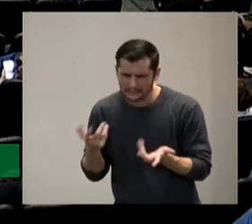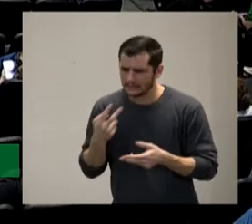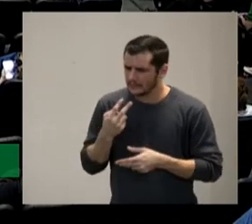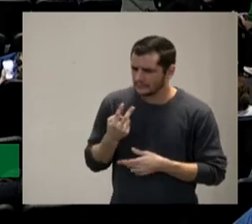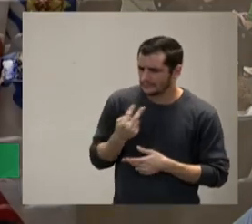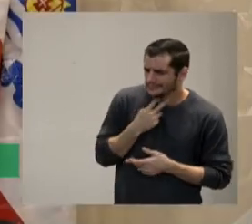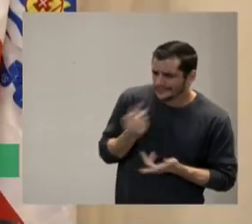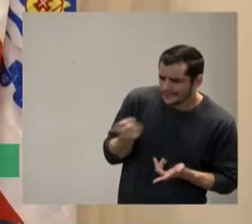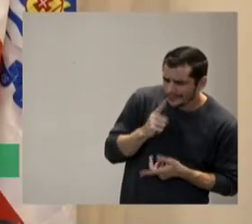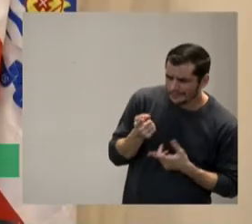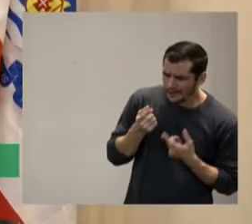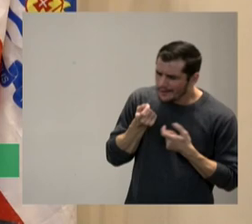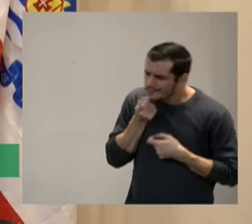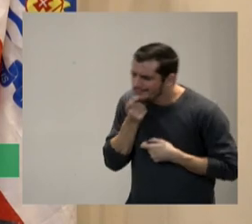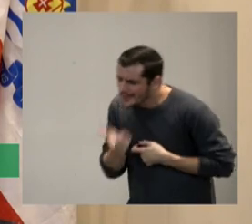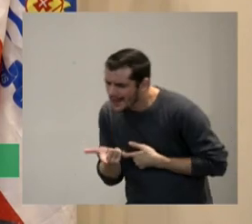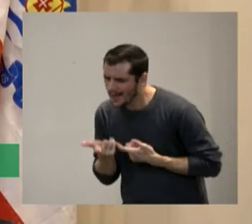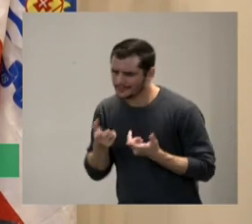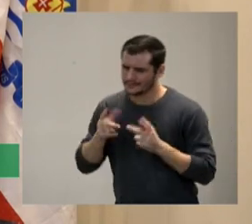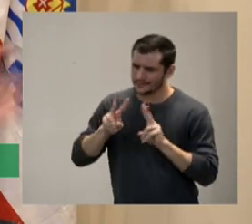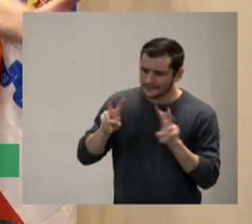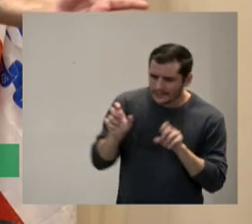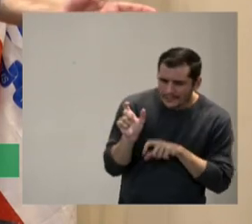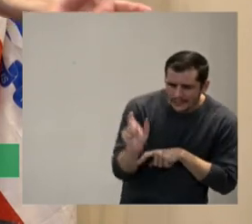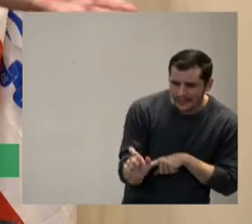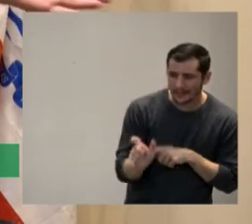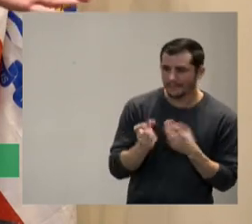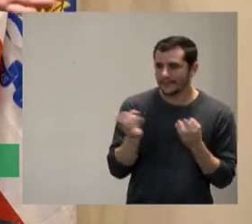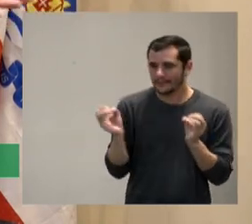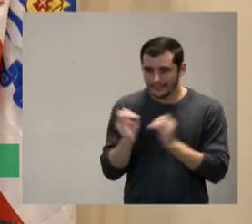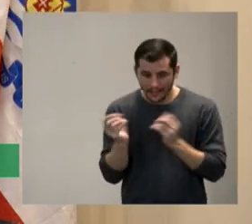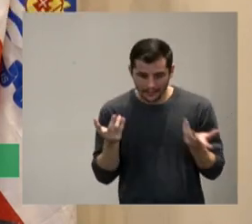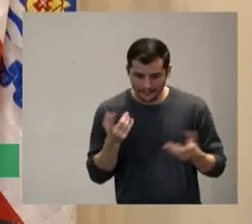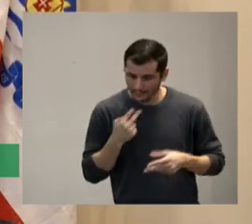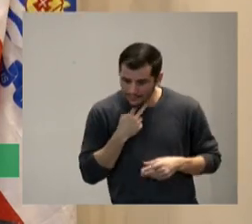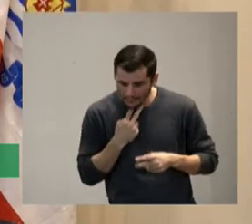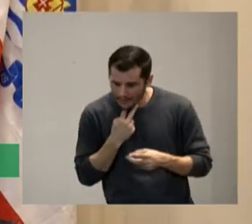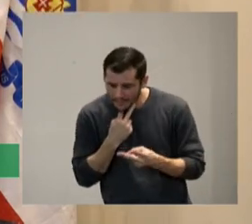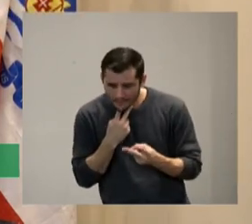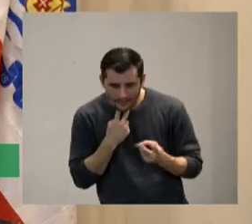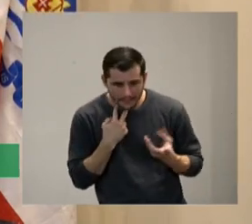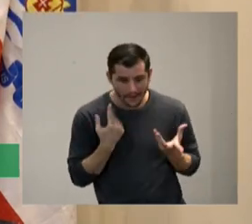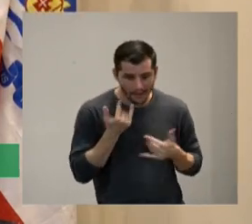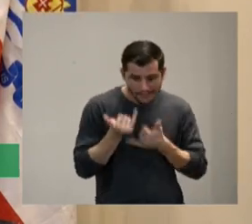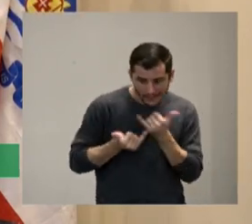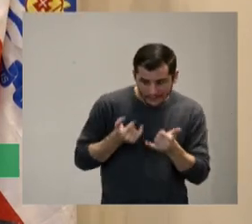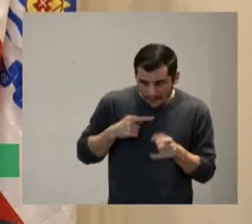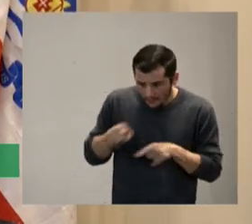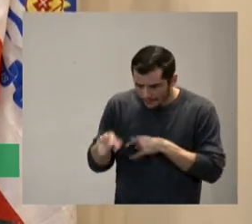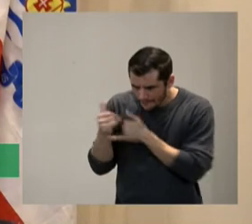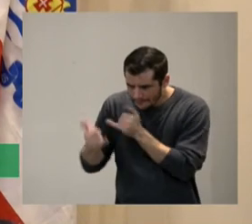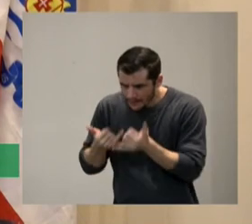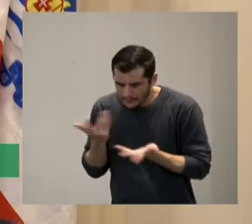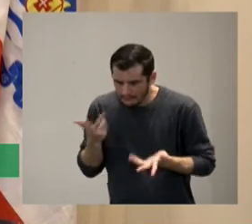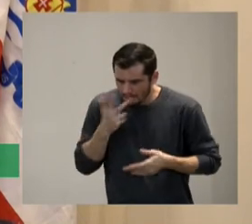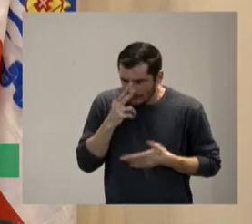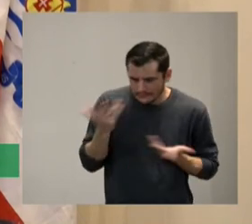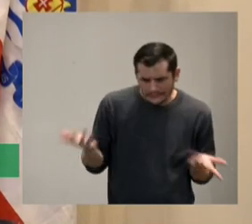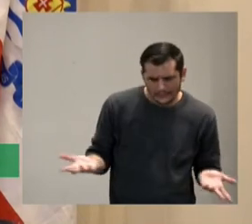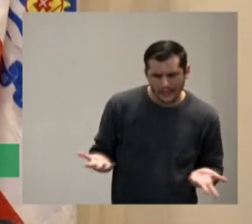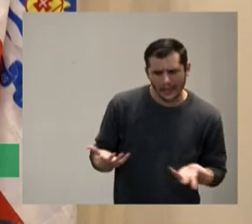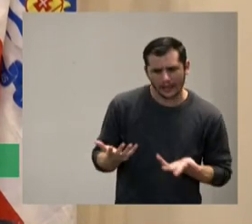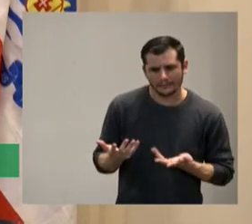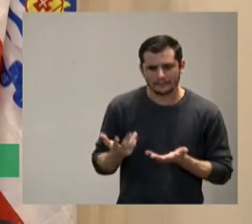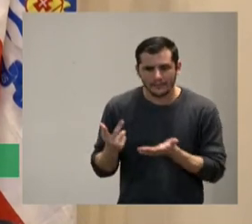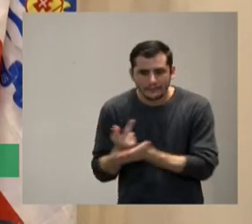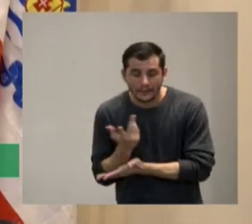não pode mais falar nada agora eu não posso mais brincar já vou brincar ali e aí olha que coisa mas